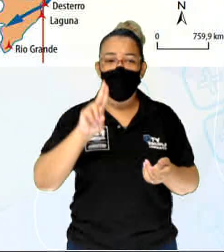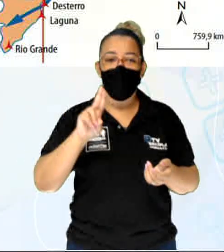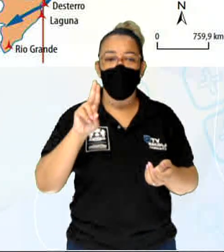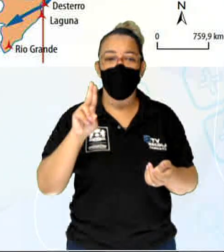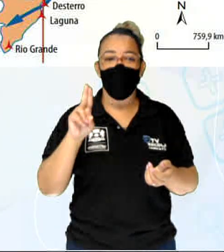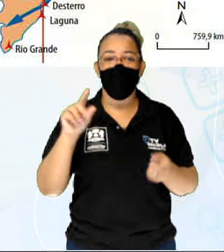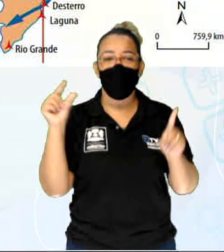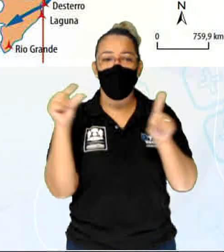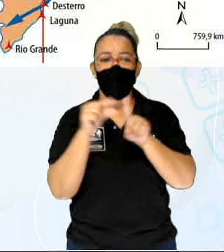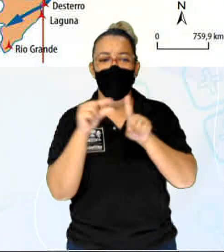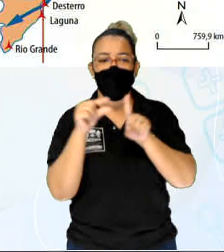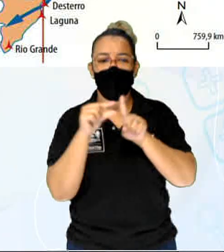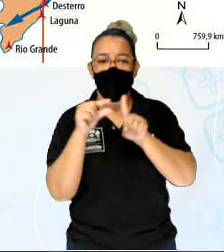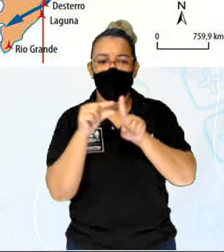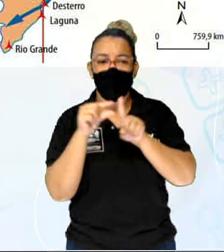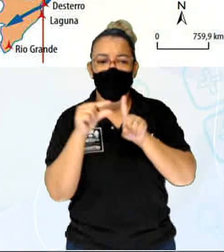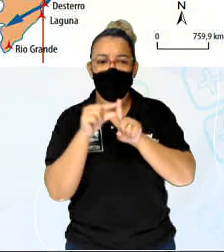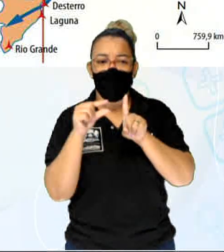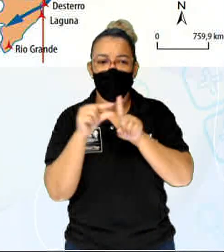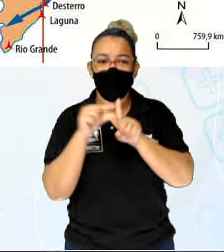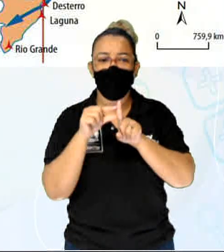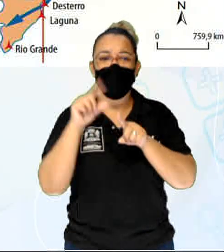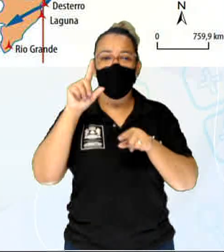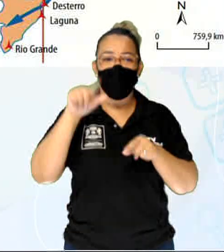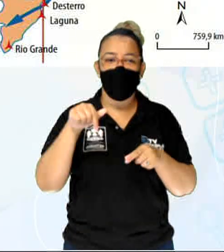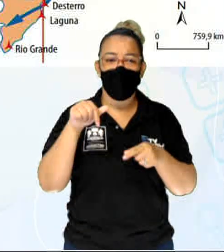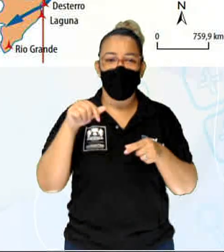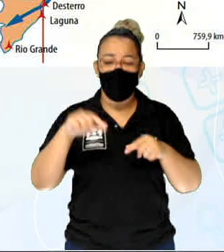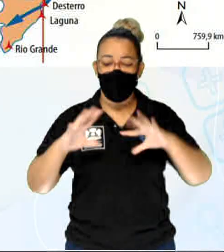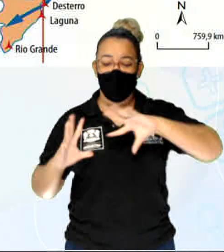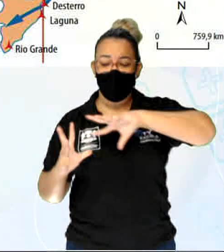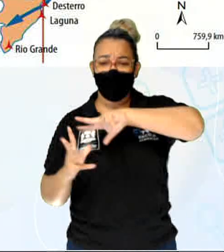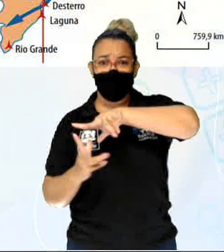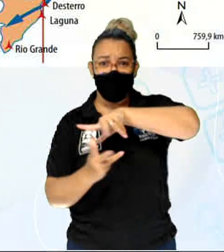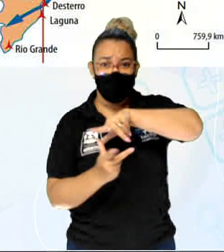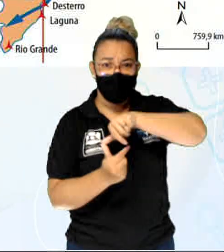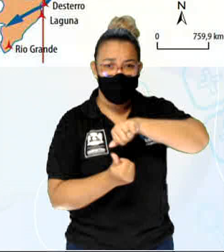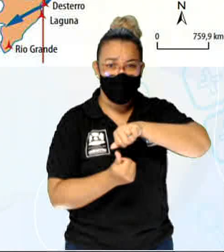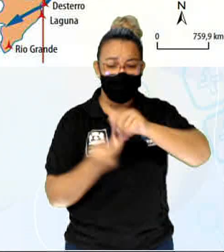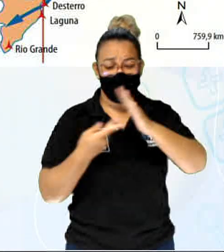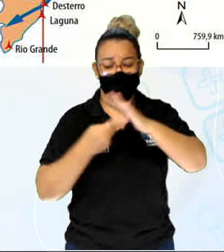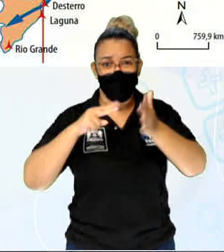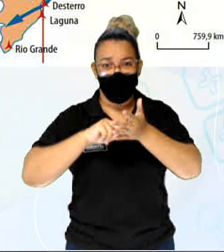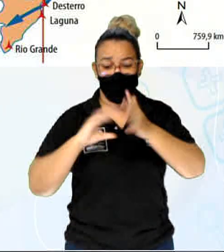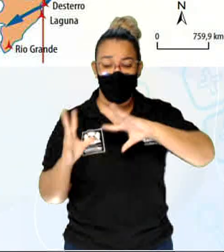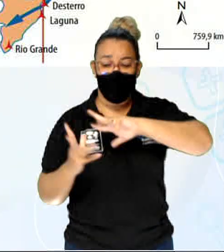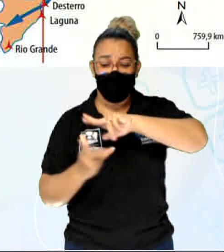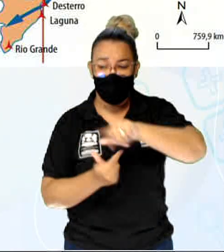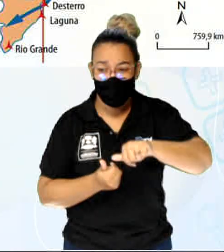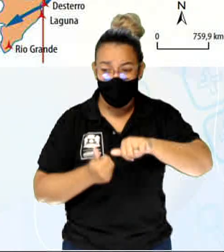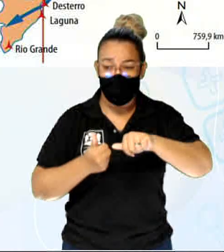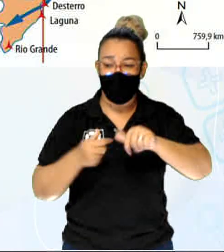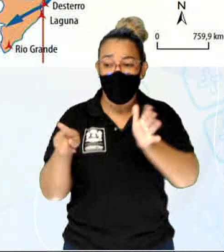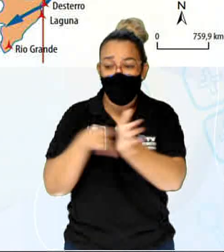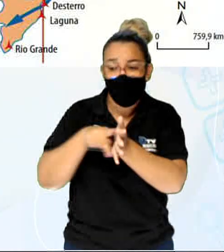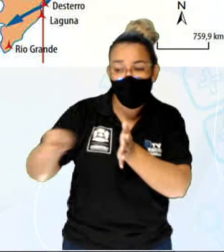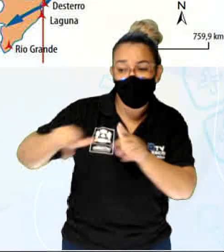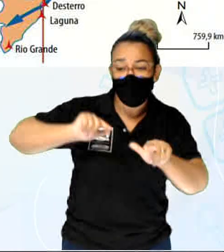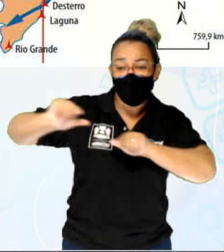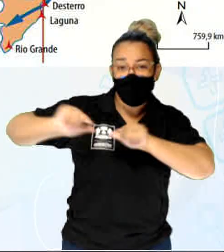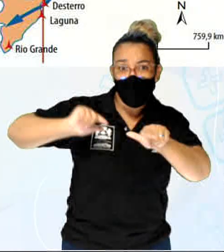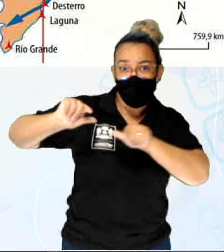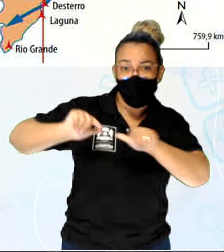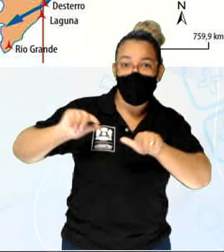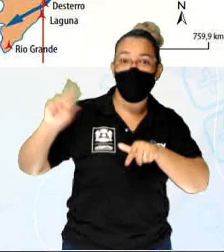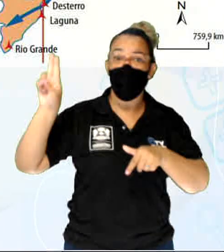ut possi dets, que quer dizer a terra é de quem trabalha, a terra é de quem usa. Então, aqui quer